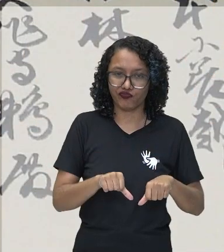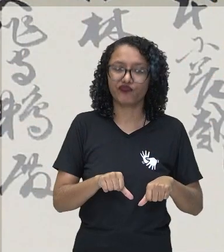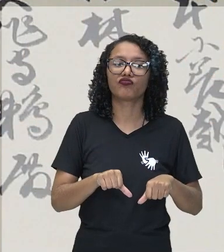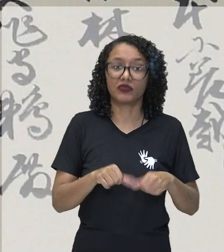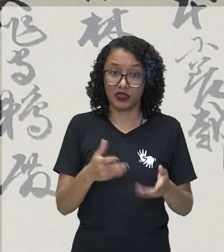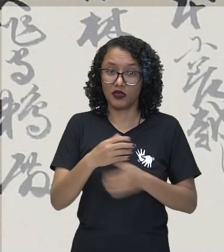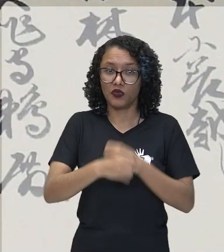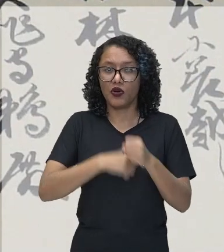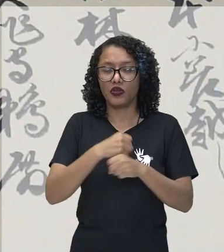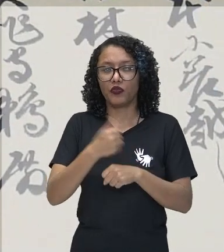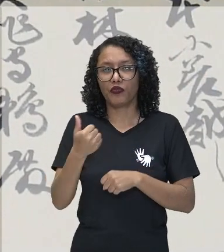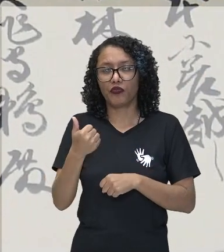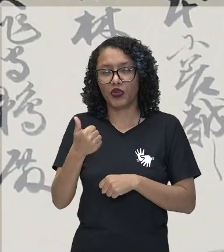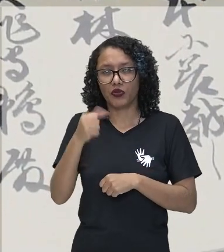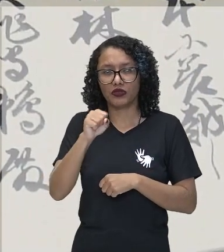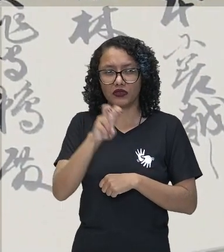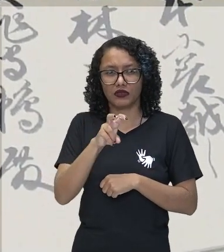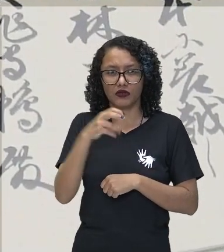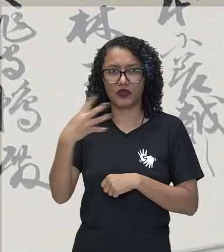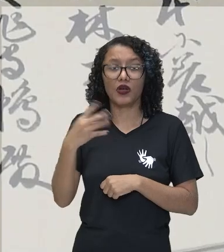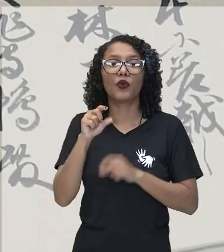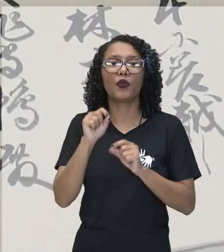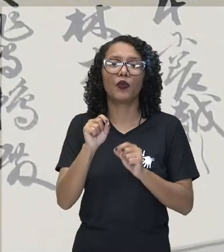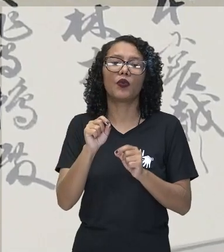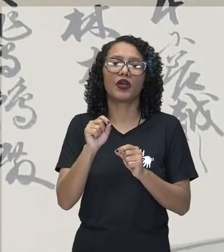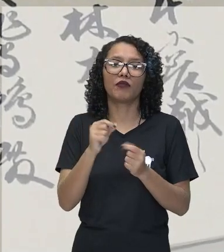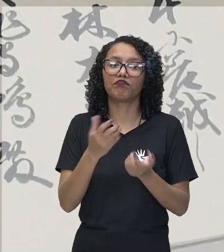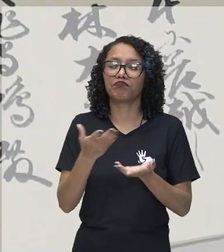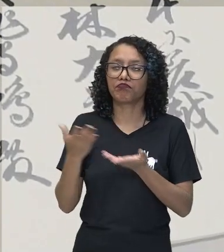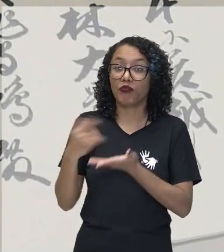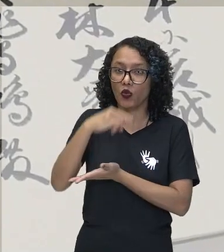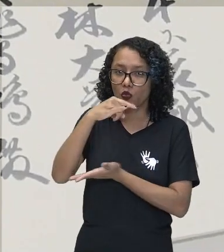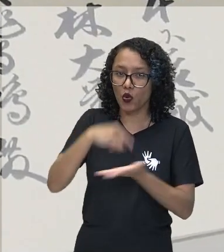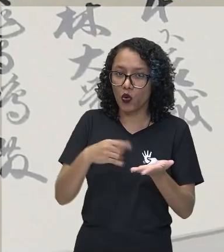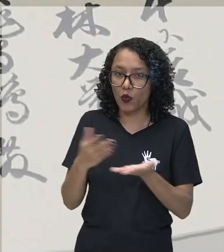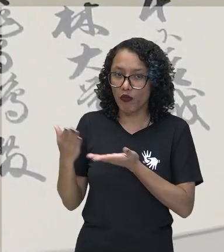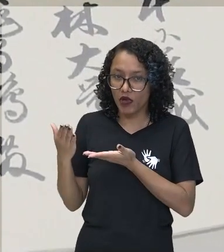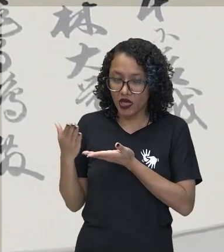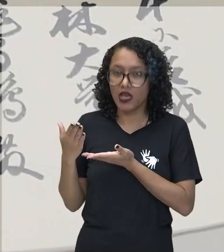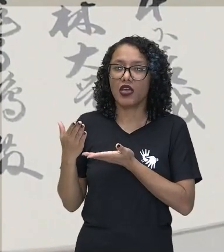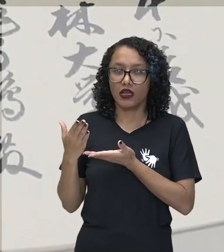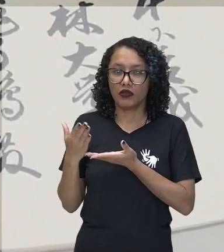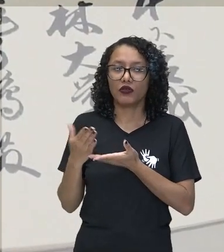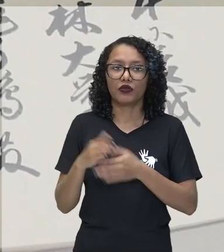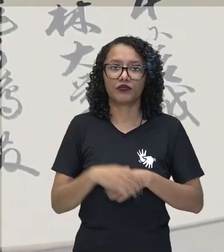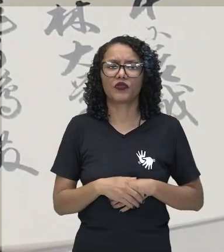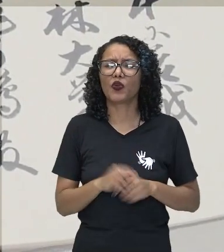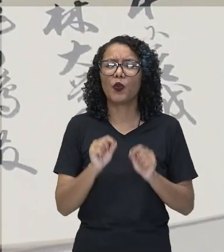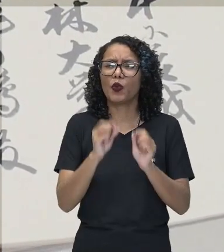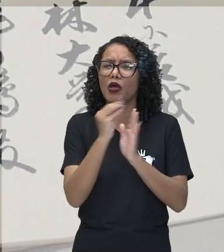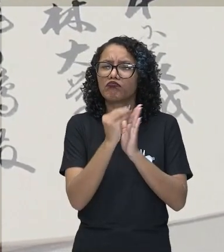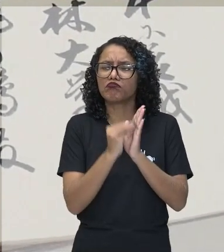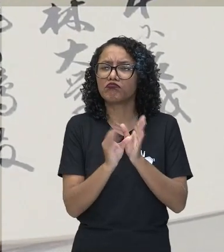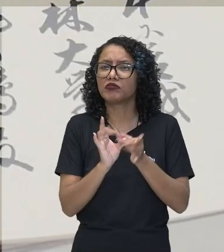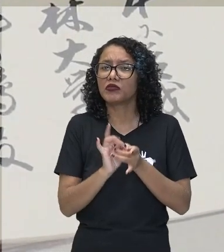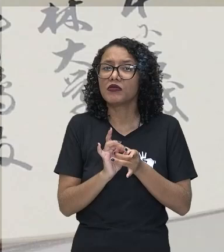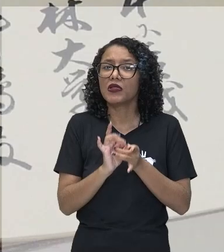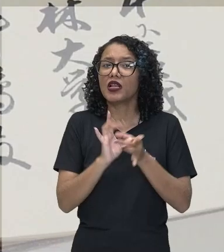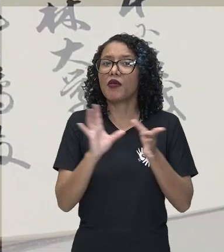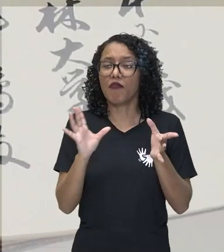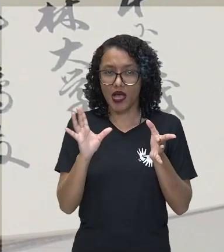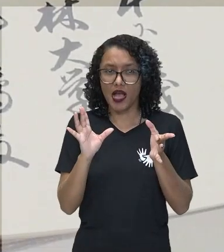1854, vamos observar o Tratado de Kanagawa. Em que vai dar benefícios